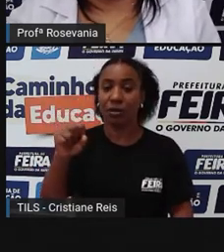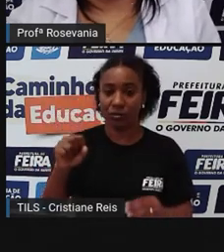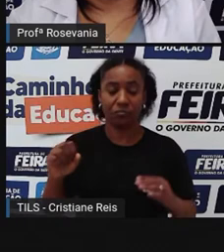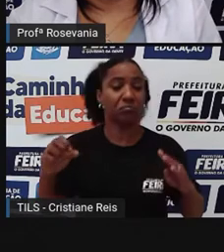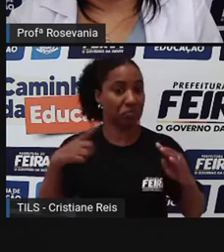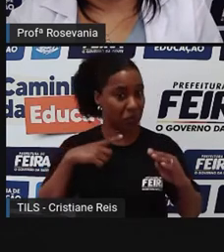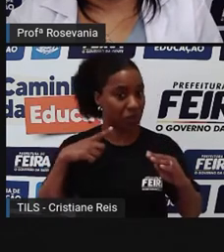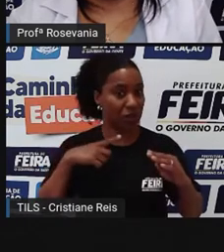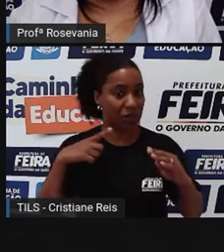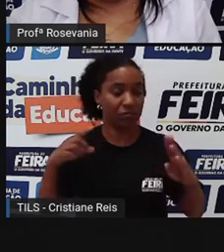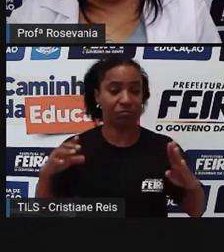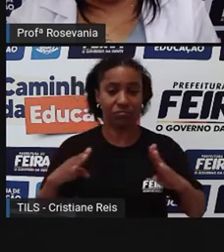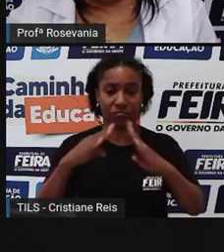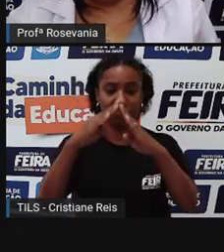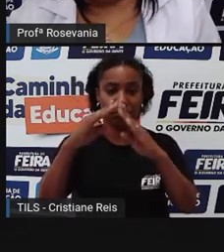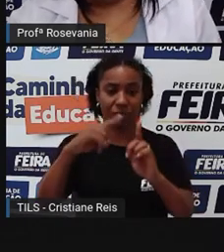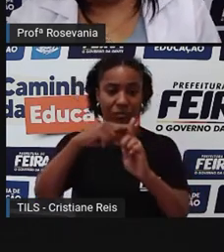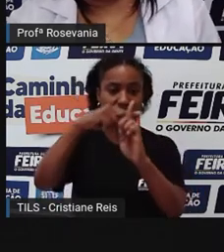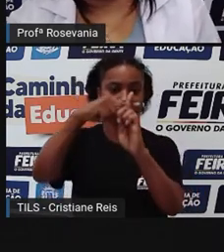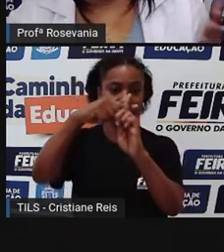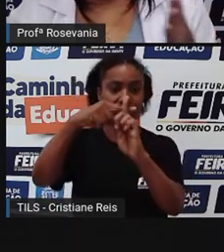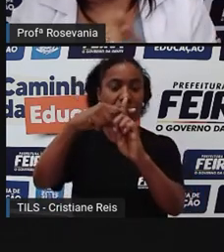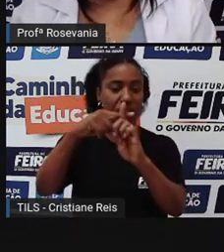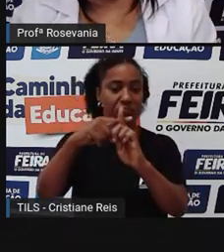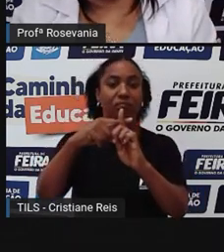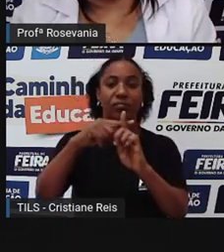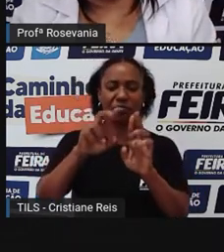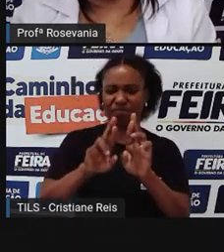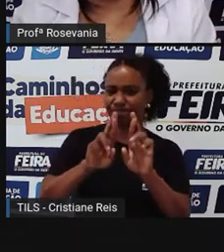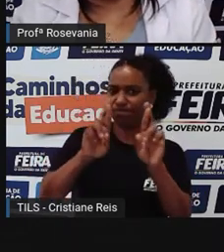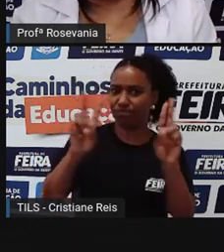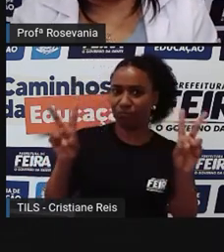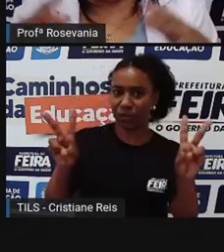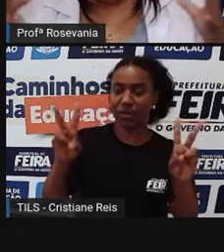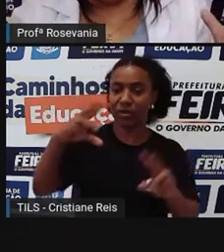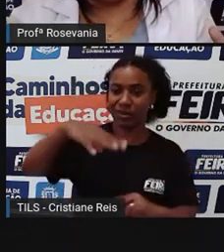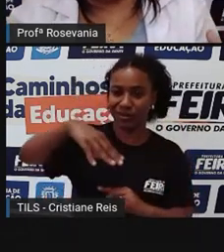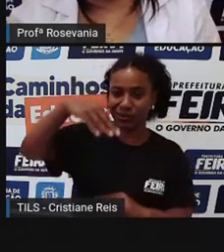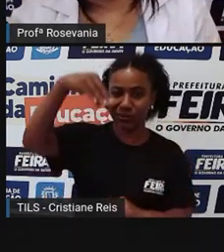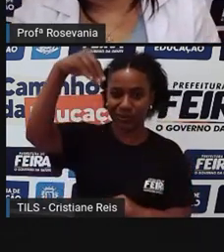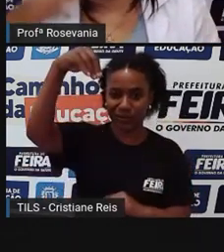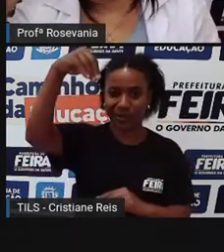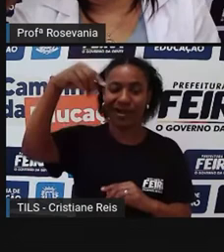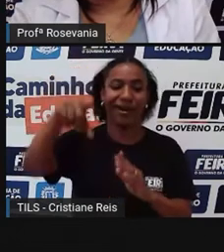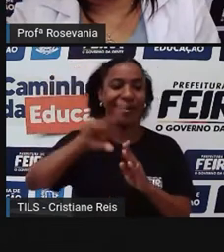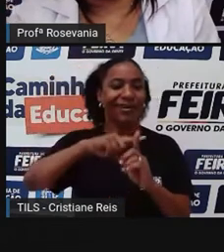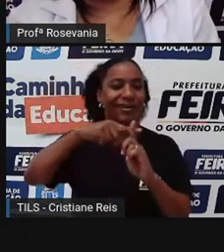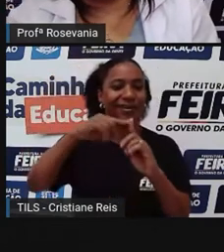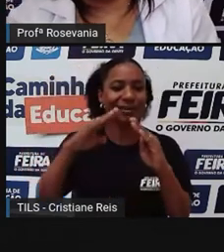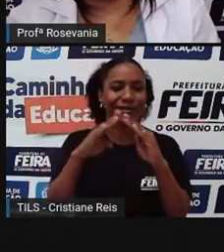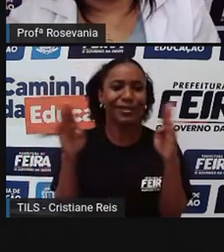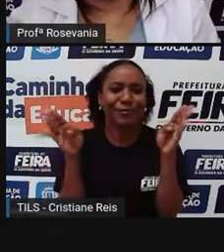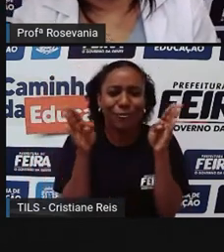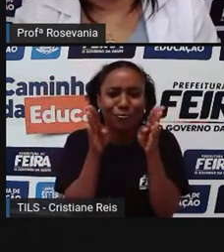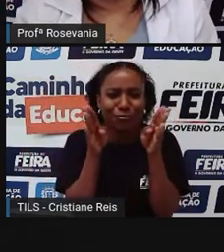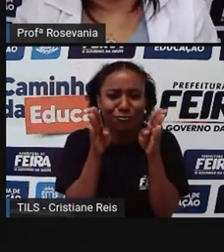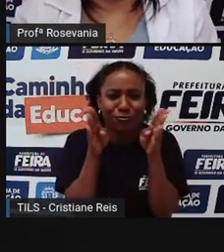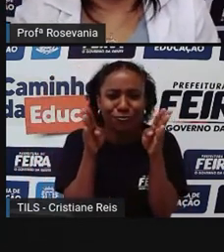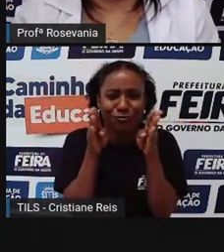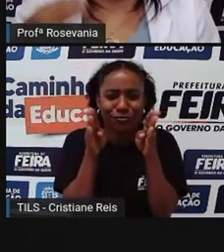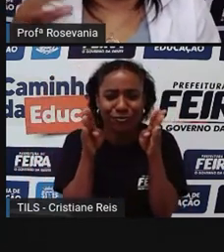sabão, ela era antes, né, no, ela era pequenininha no espaço onde hoje, né,